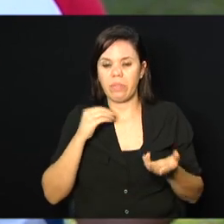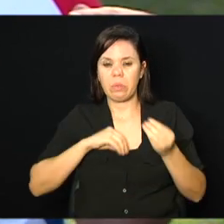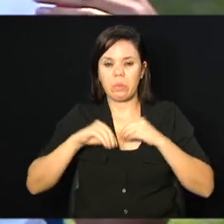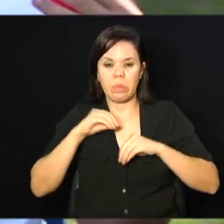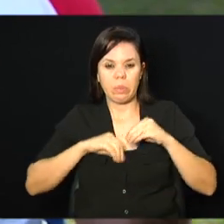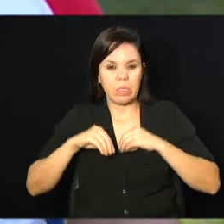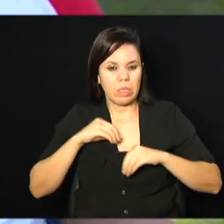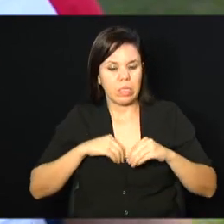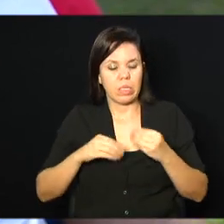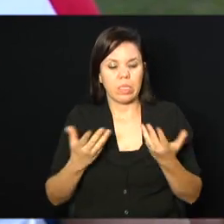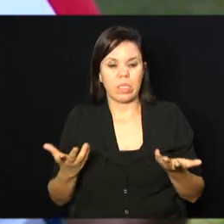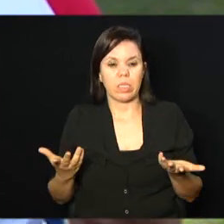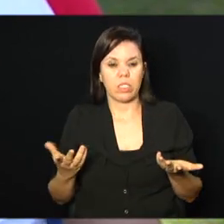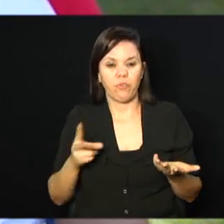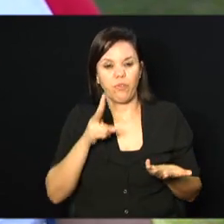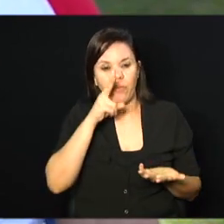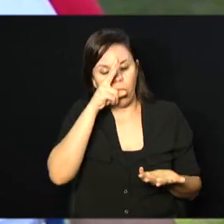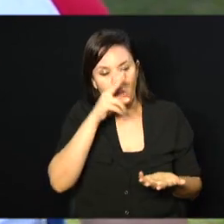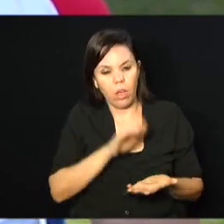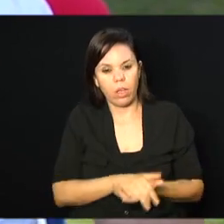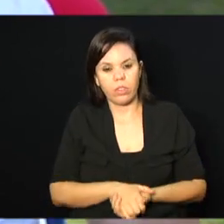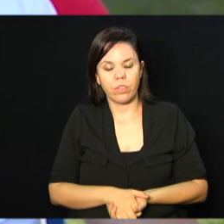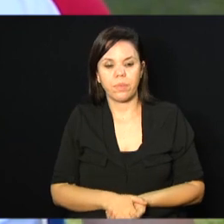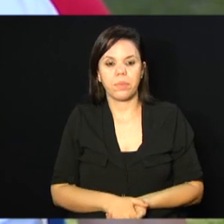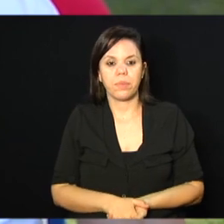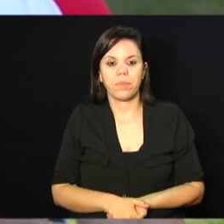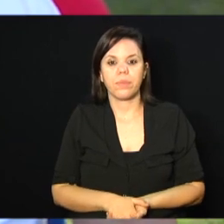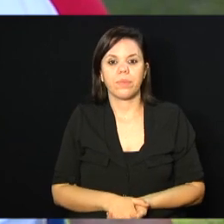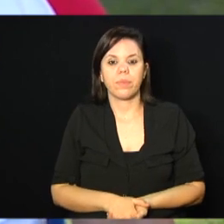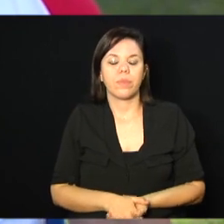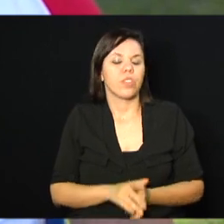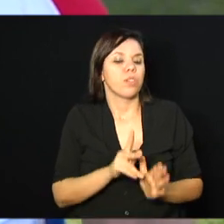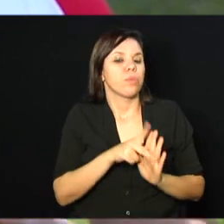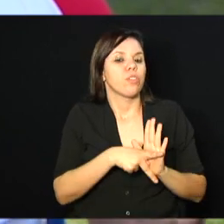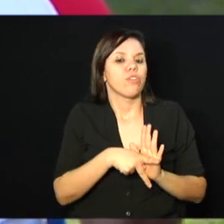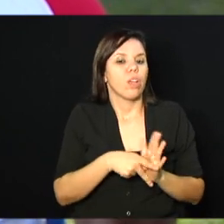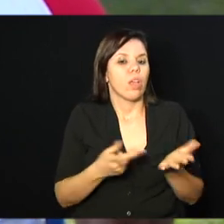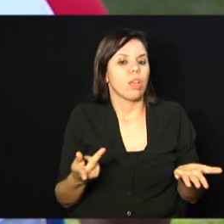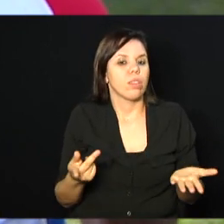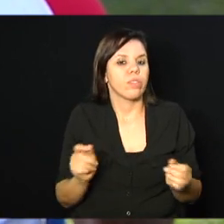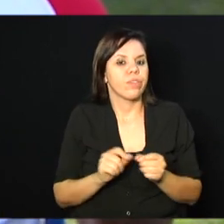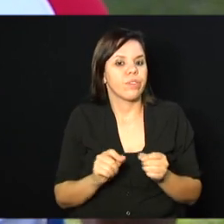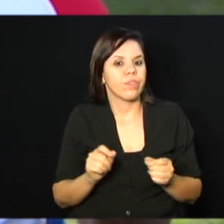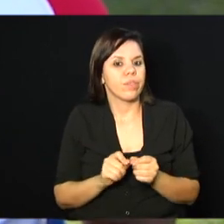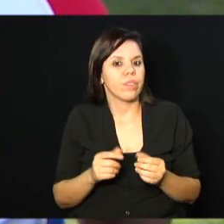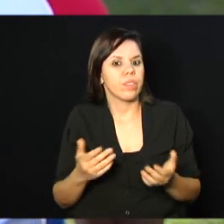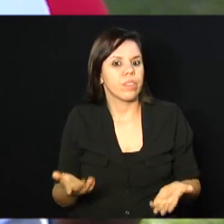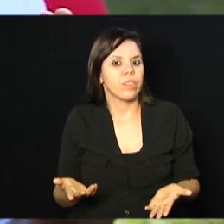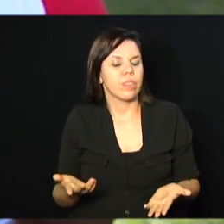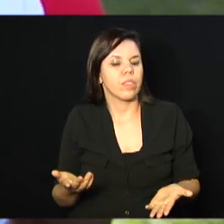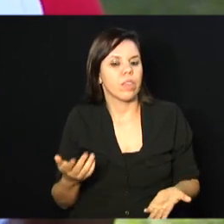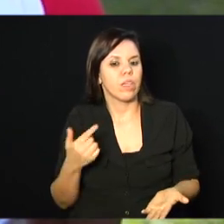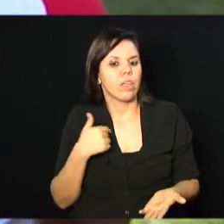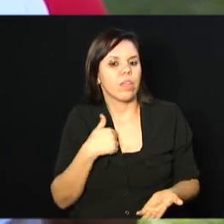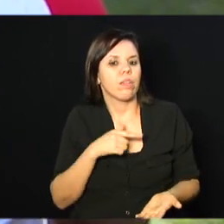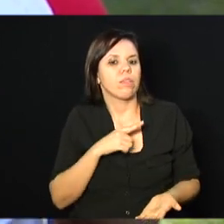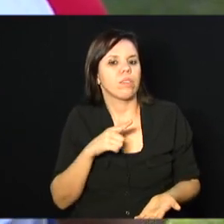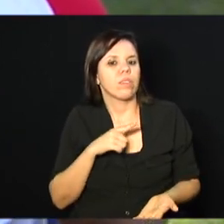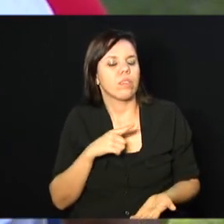enorme e tal. E o projeto me fez estar